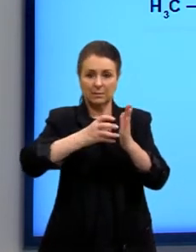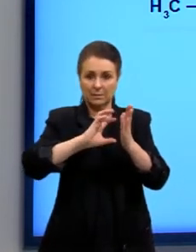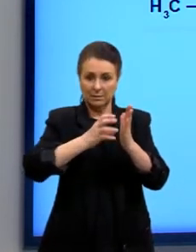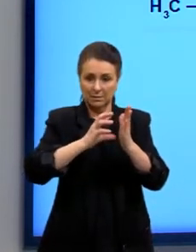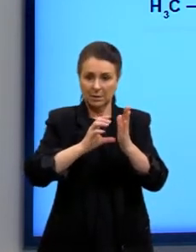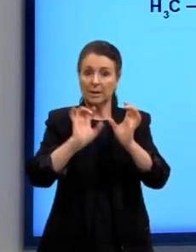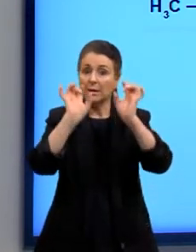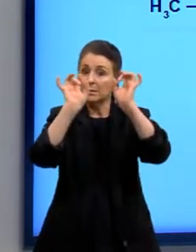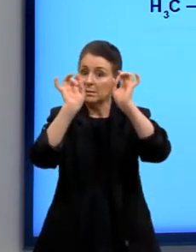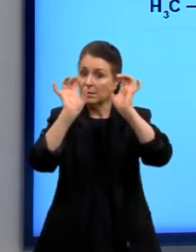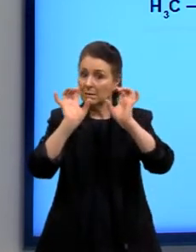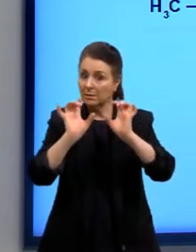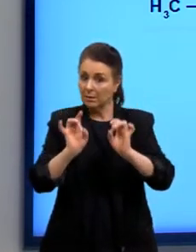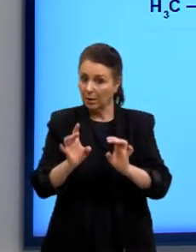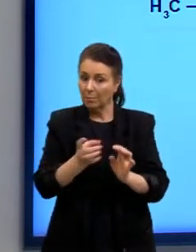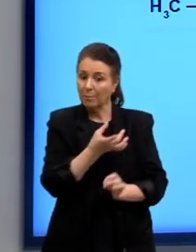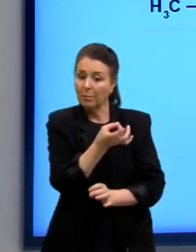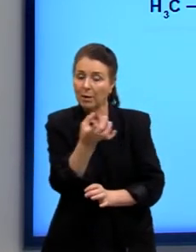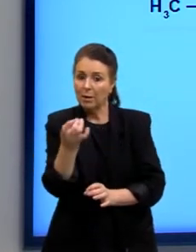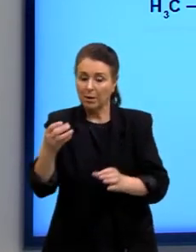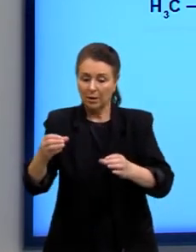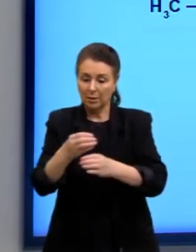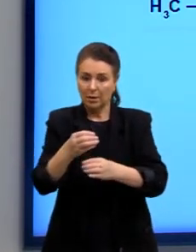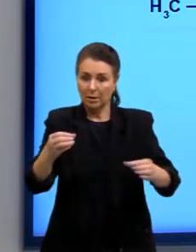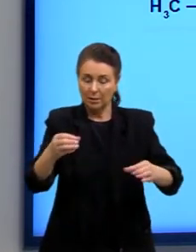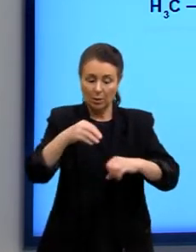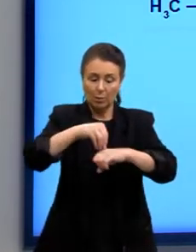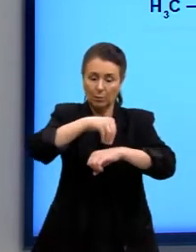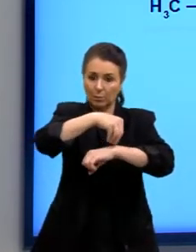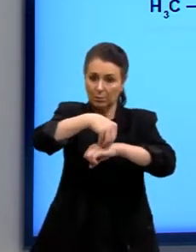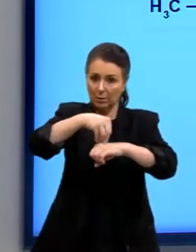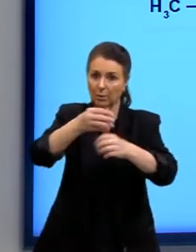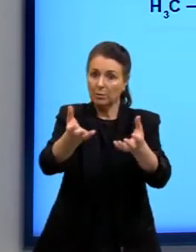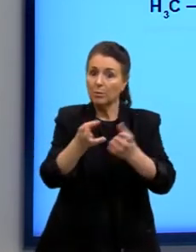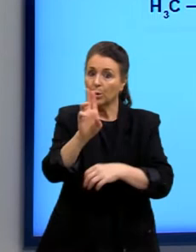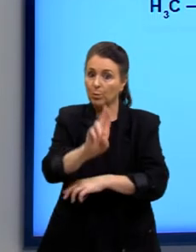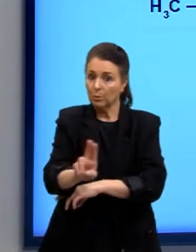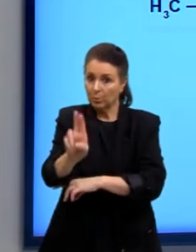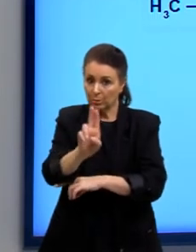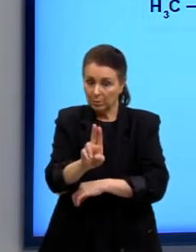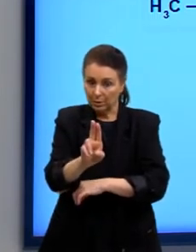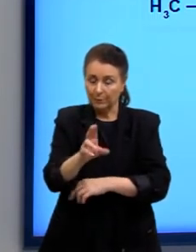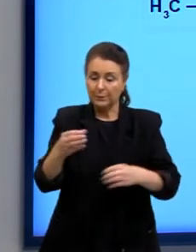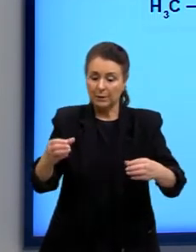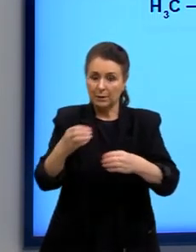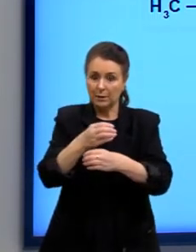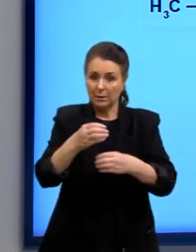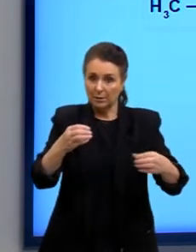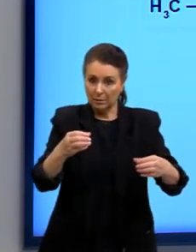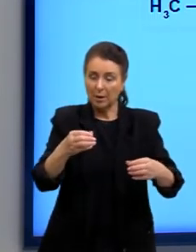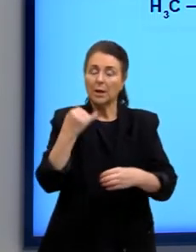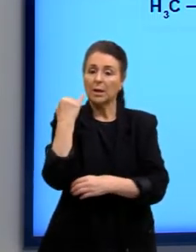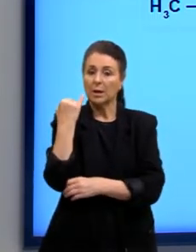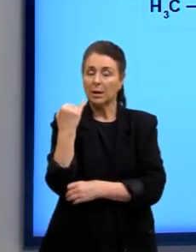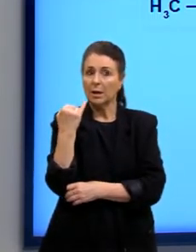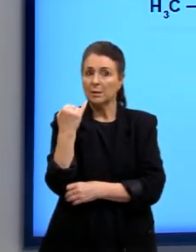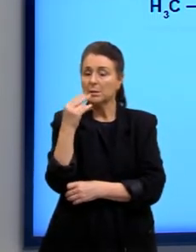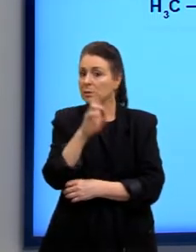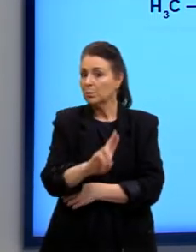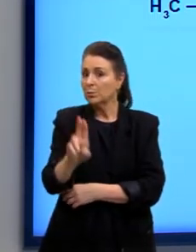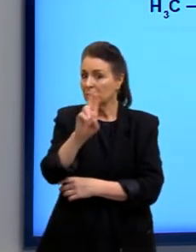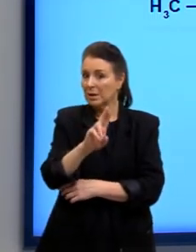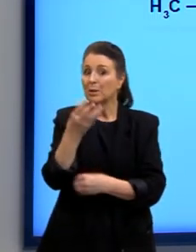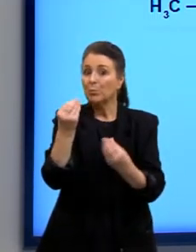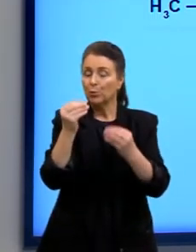específico para cada reação, molécula, que eu quero utilizar. Essas reações, elas são extremamente aplicáveis na